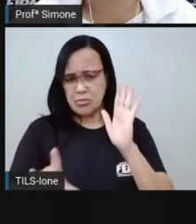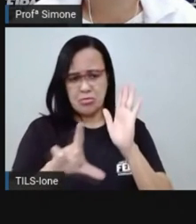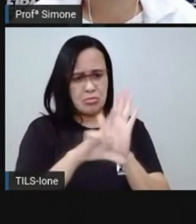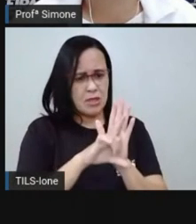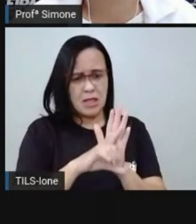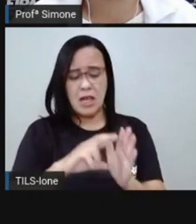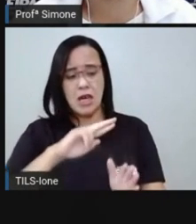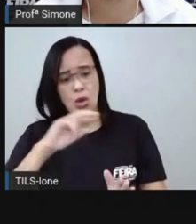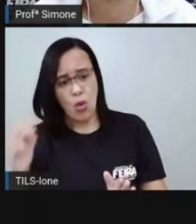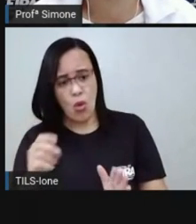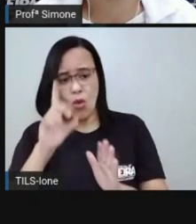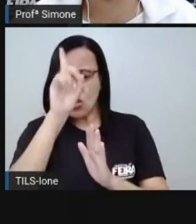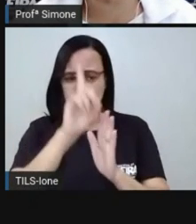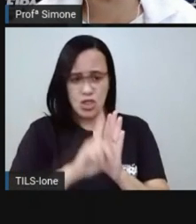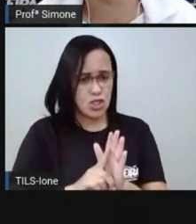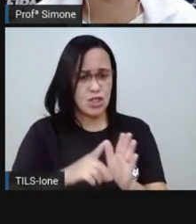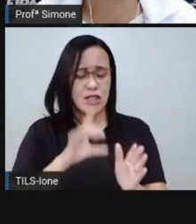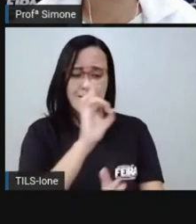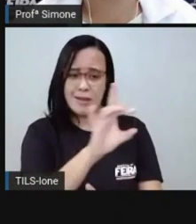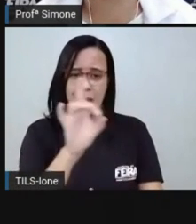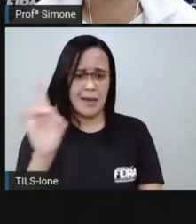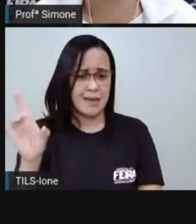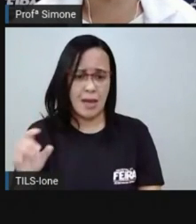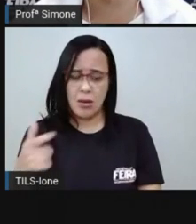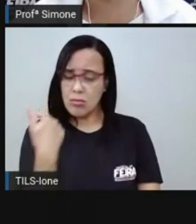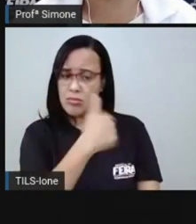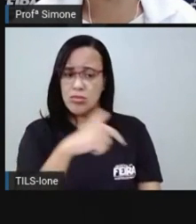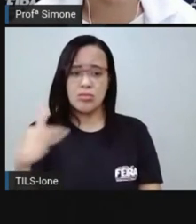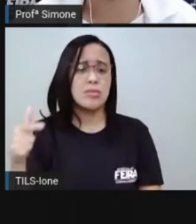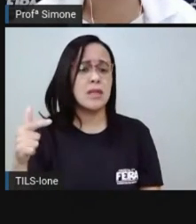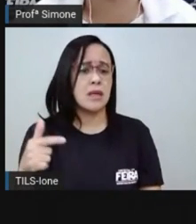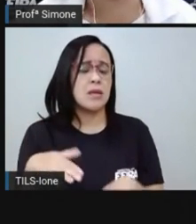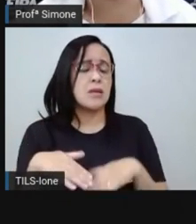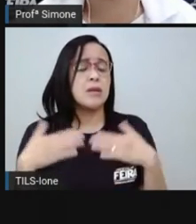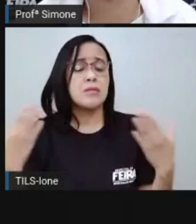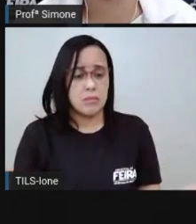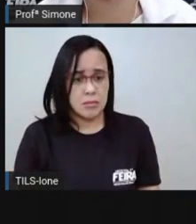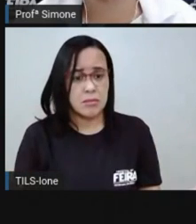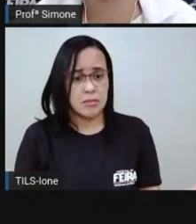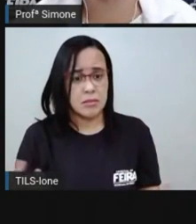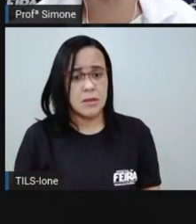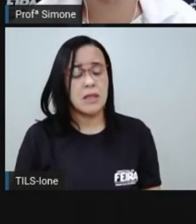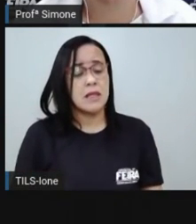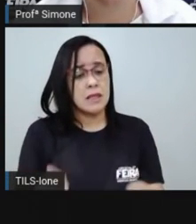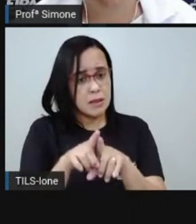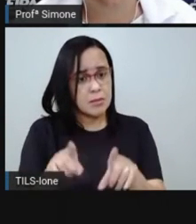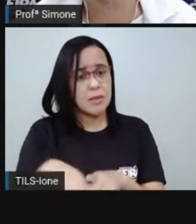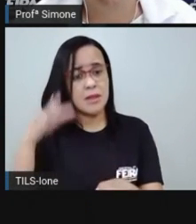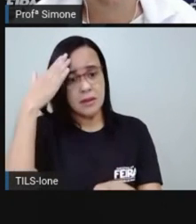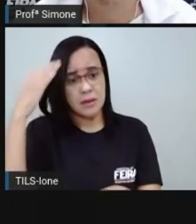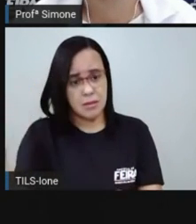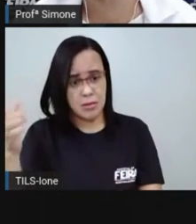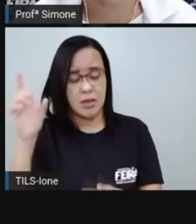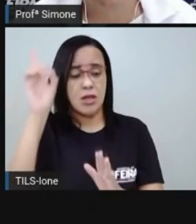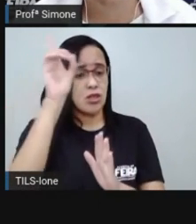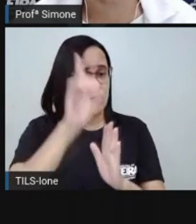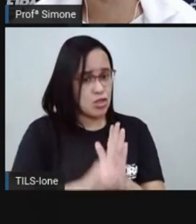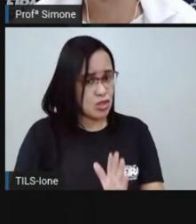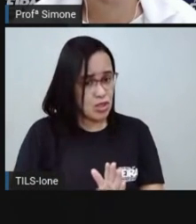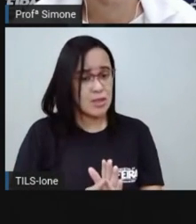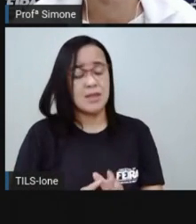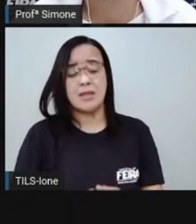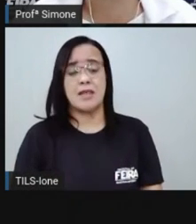você procurar saber como a violação desses direitos afeta a formação do nosso território porque